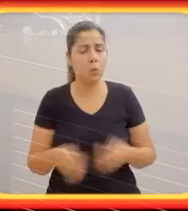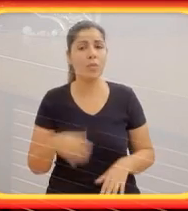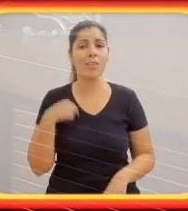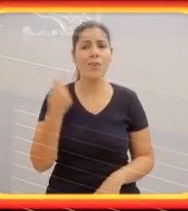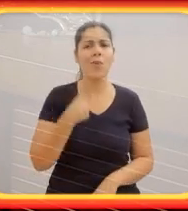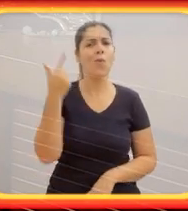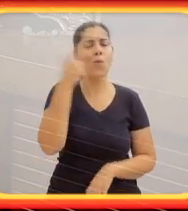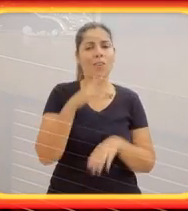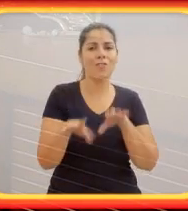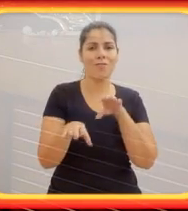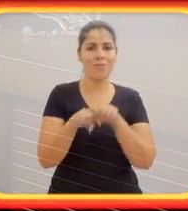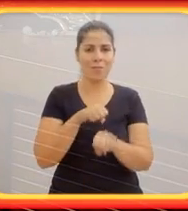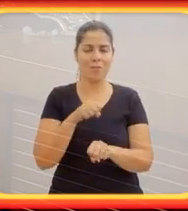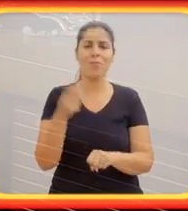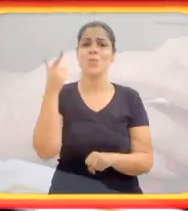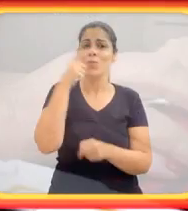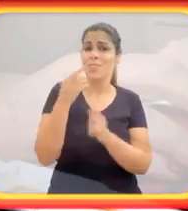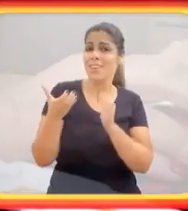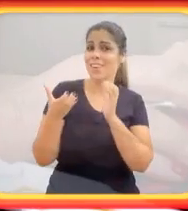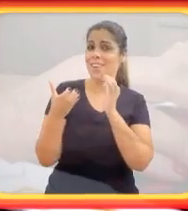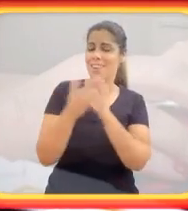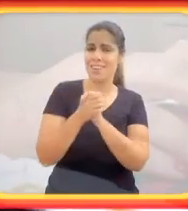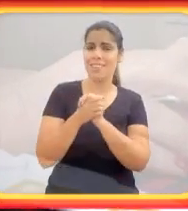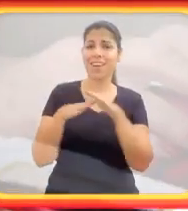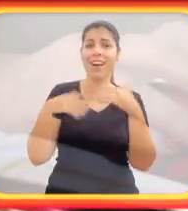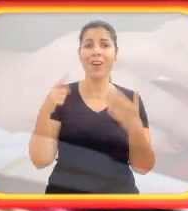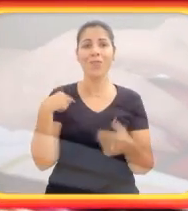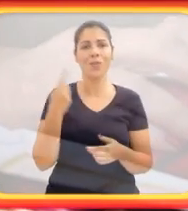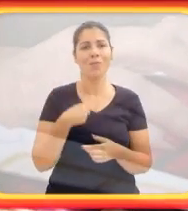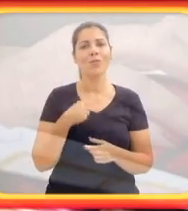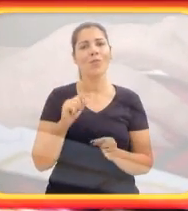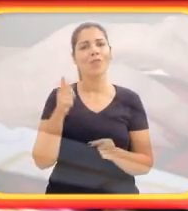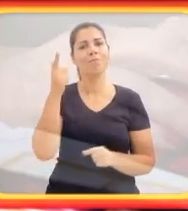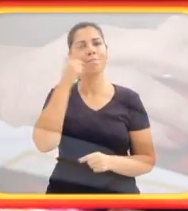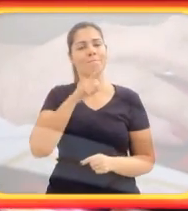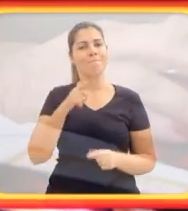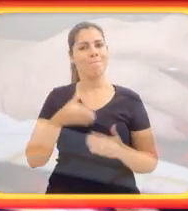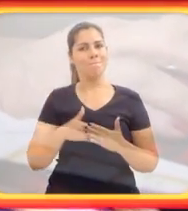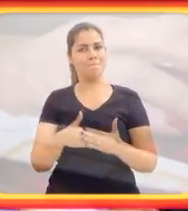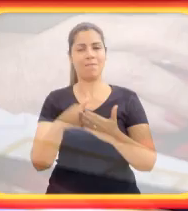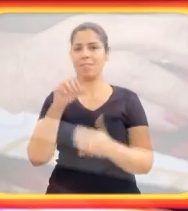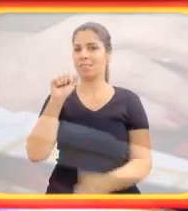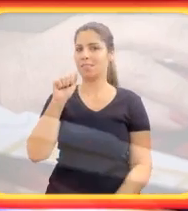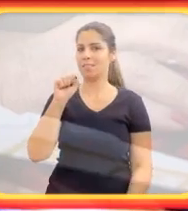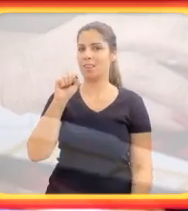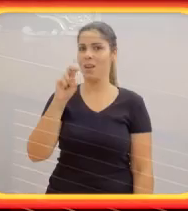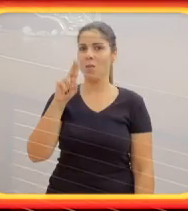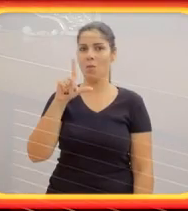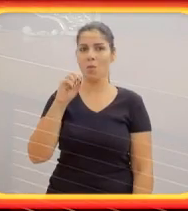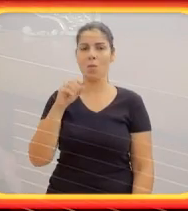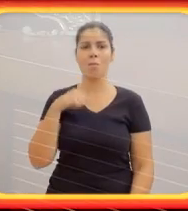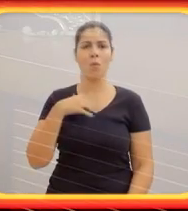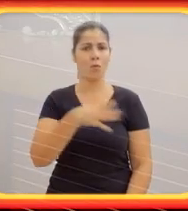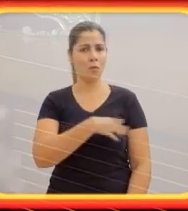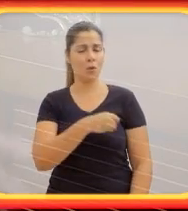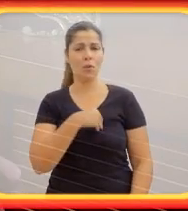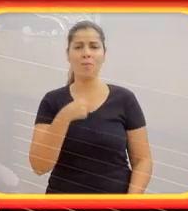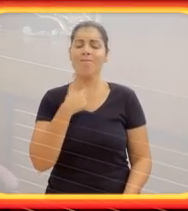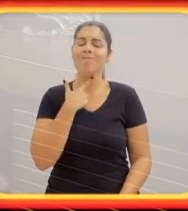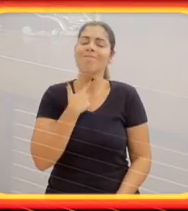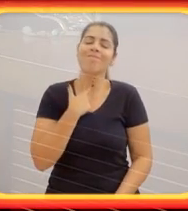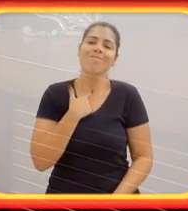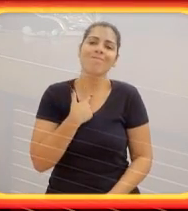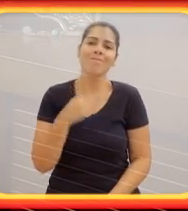lutava também, que estudava muito. E a gente conseguiu se formar, conseguiu casar. E aí fomos